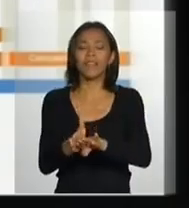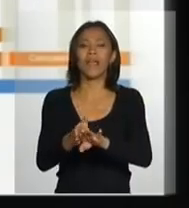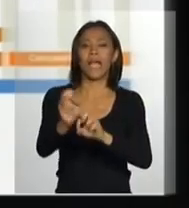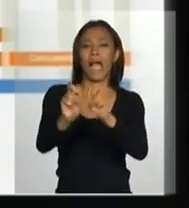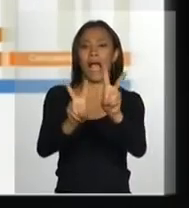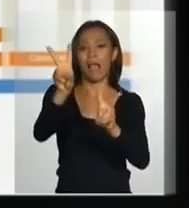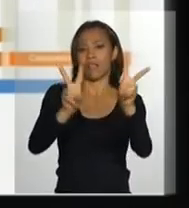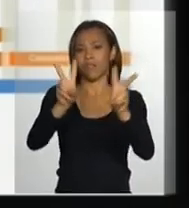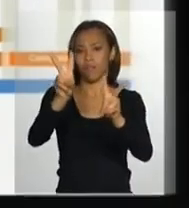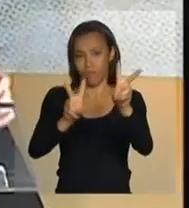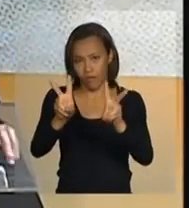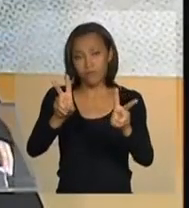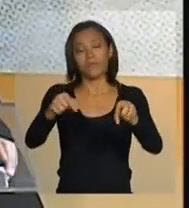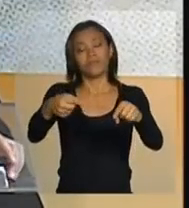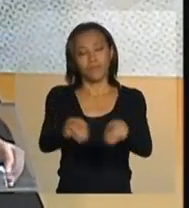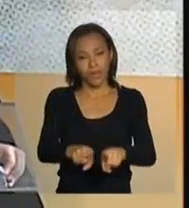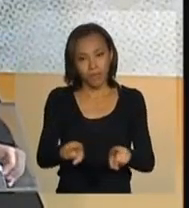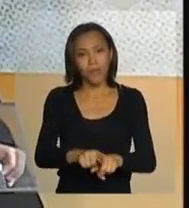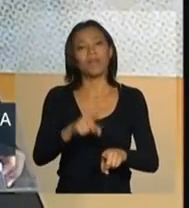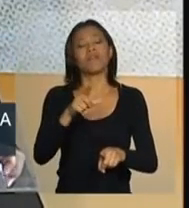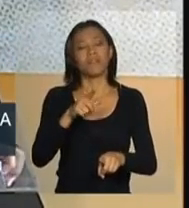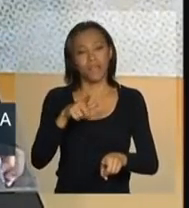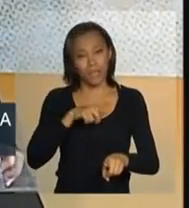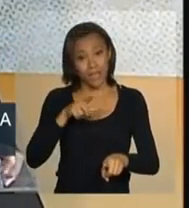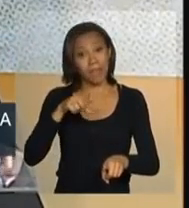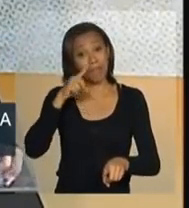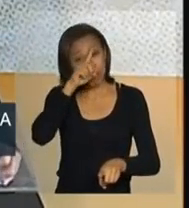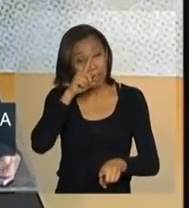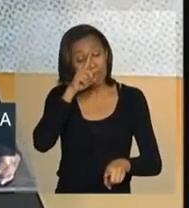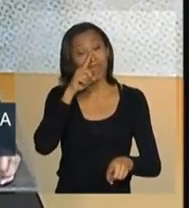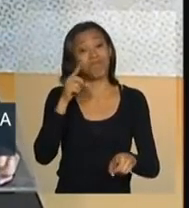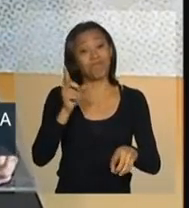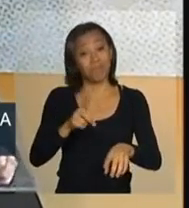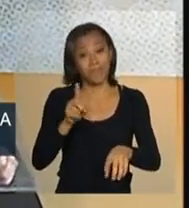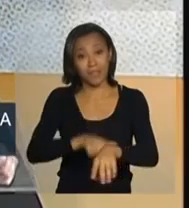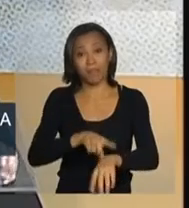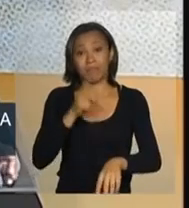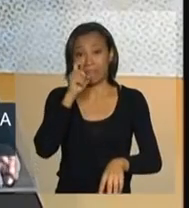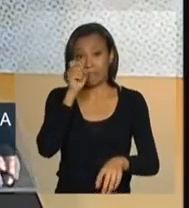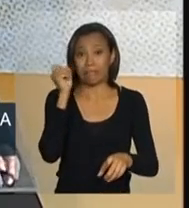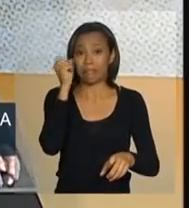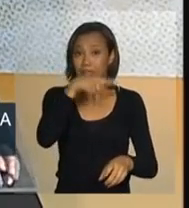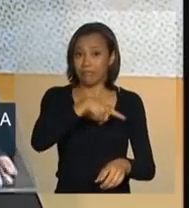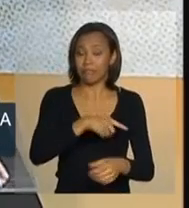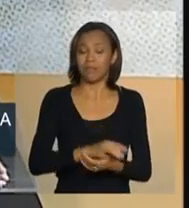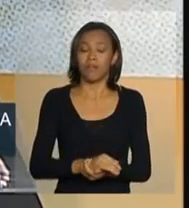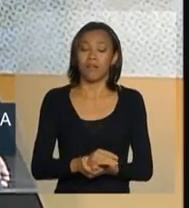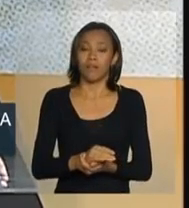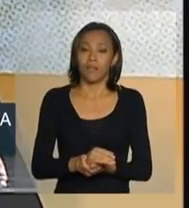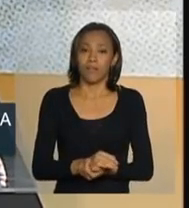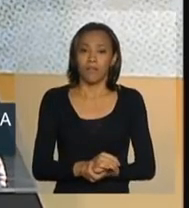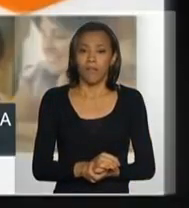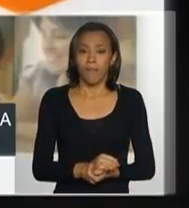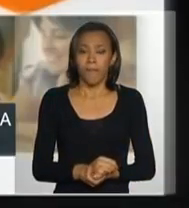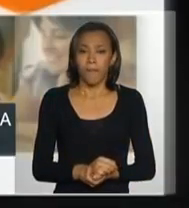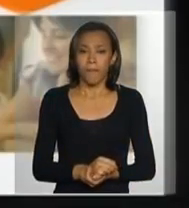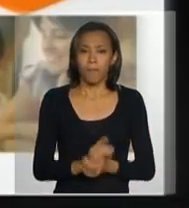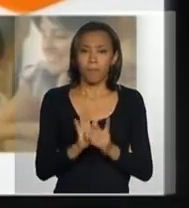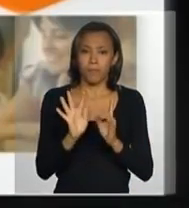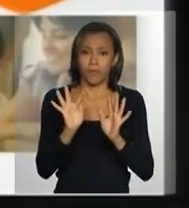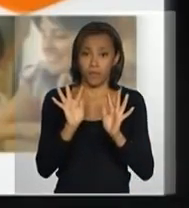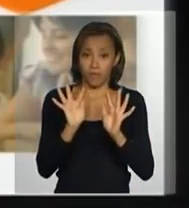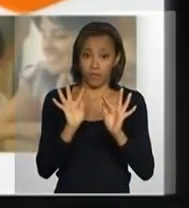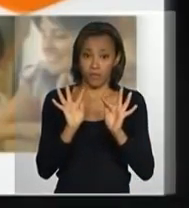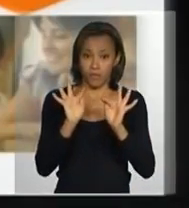onde nós temos também um período bastante crítico. Pode avançar? Por fim,